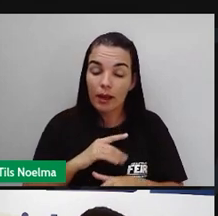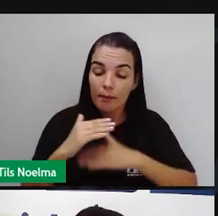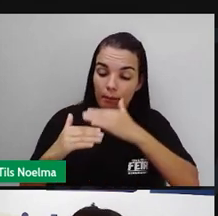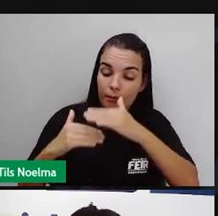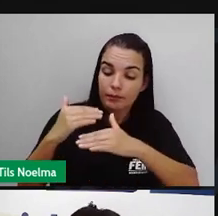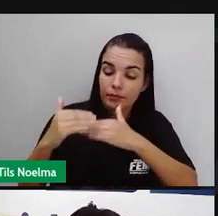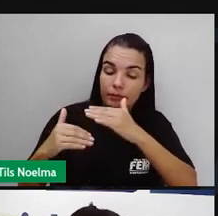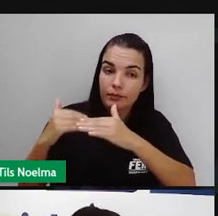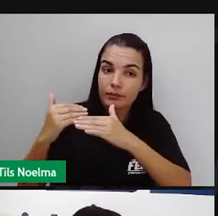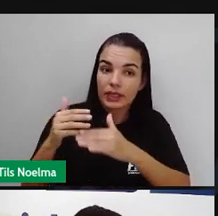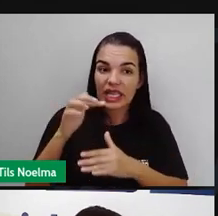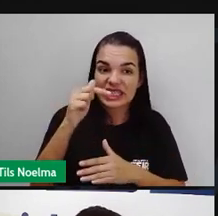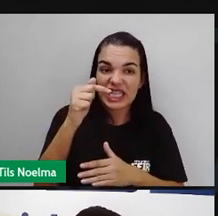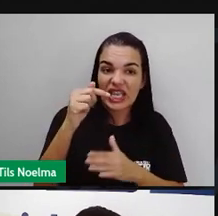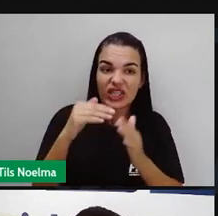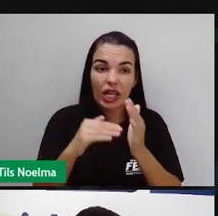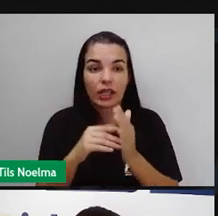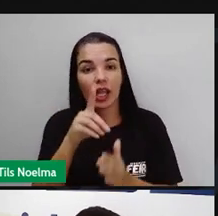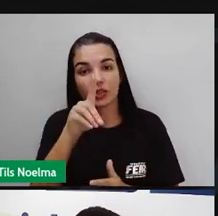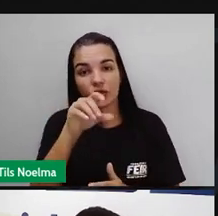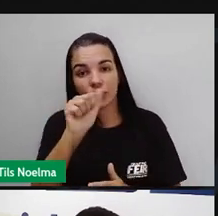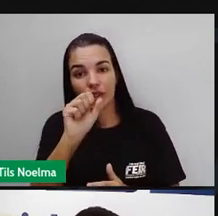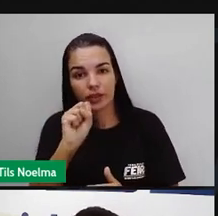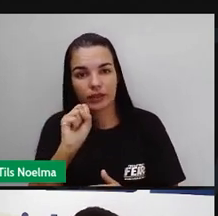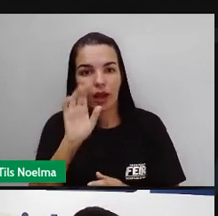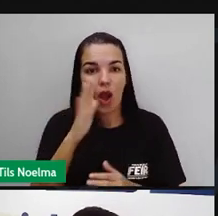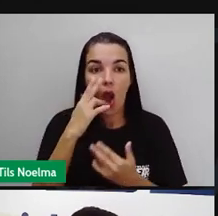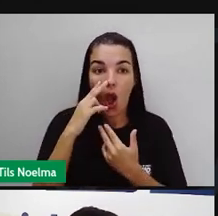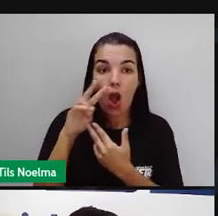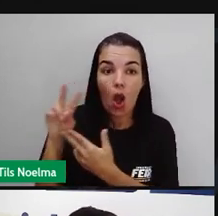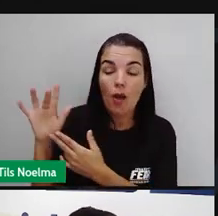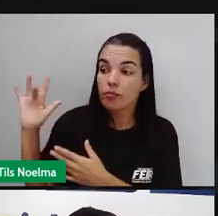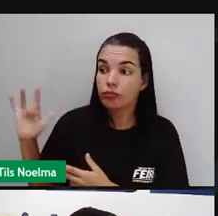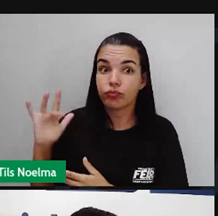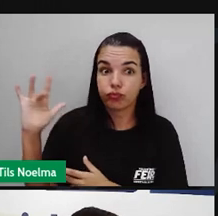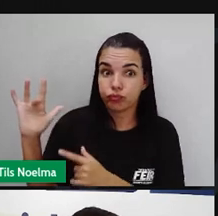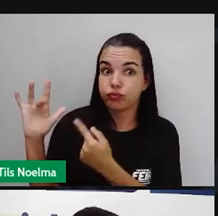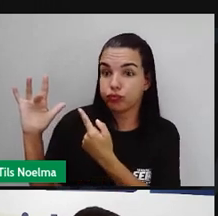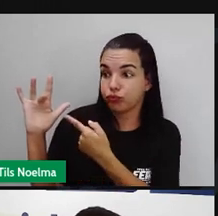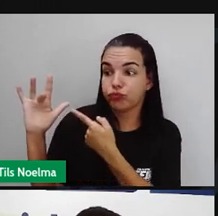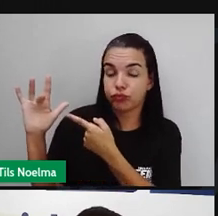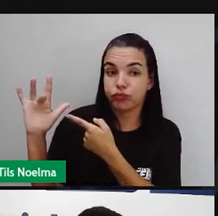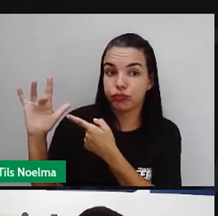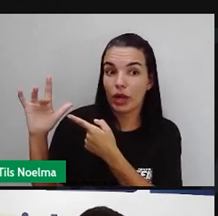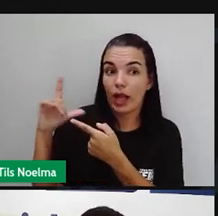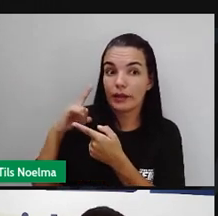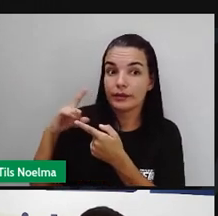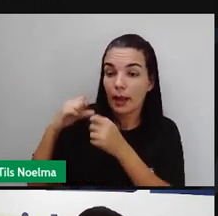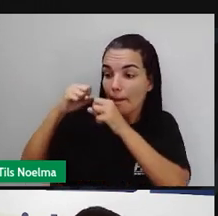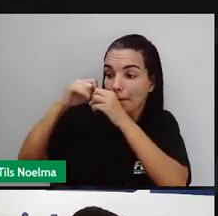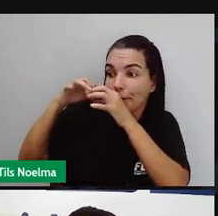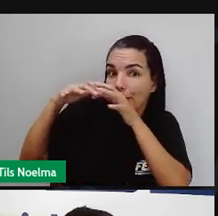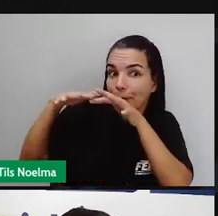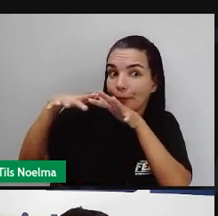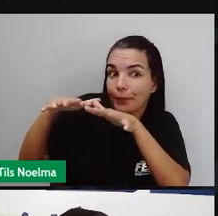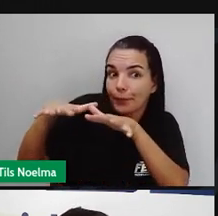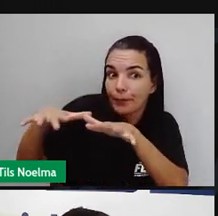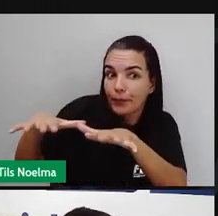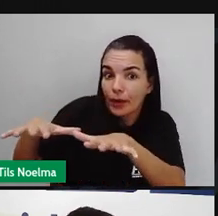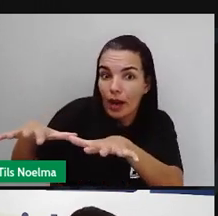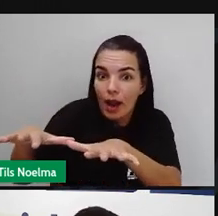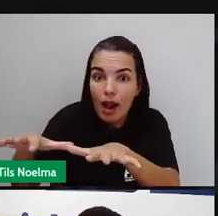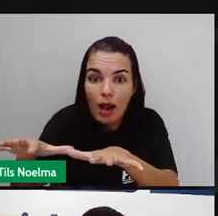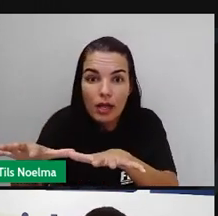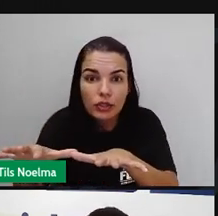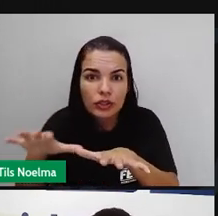de 7 a 10 dias. O Aedes aegypti, ao contrário do que muita gente acha, que é o mosquito